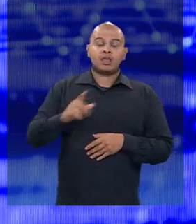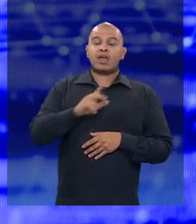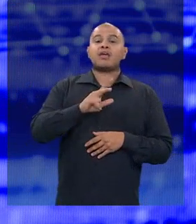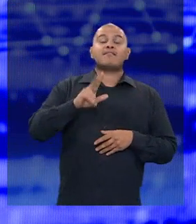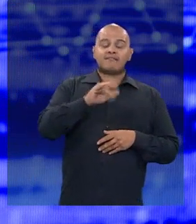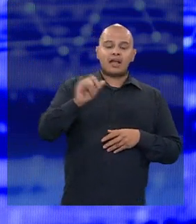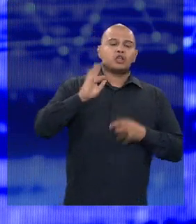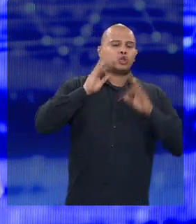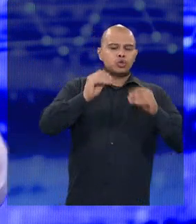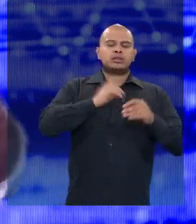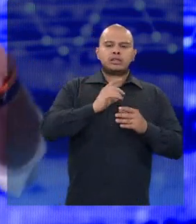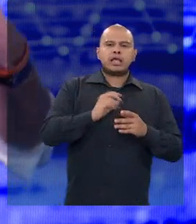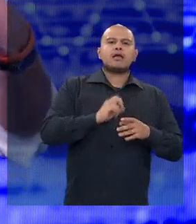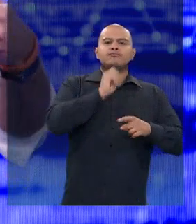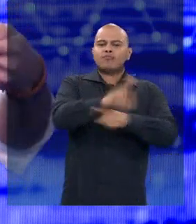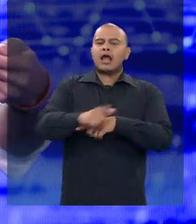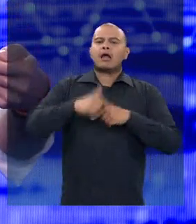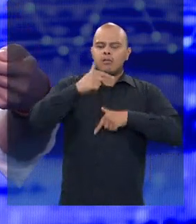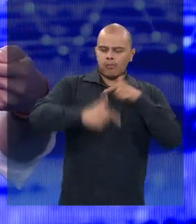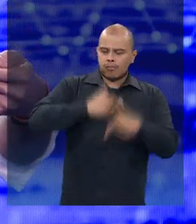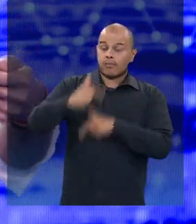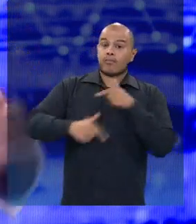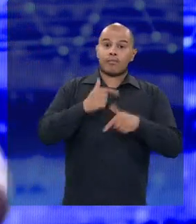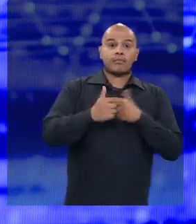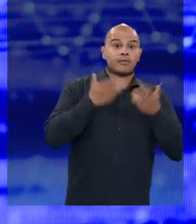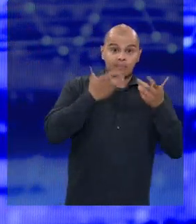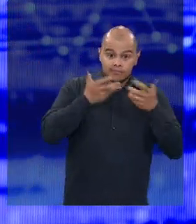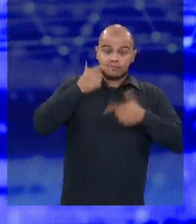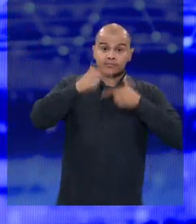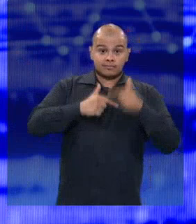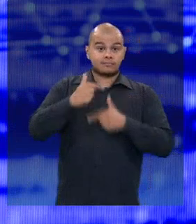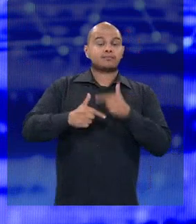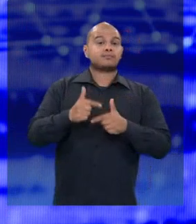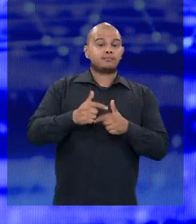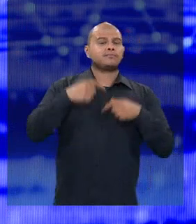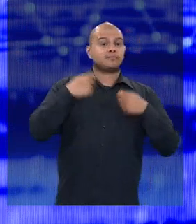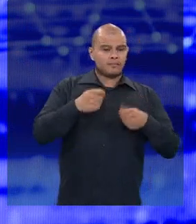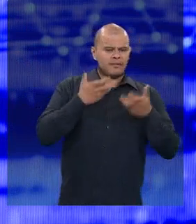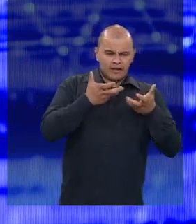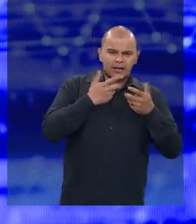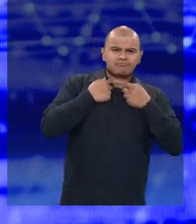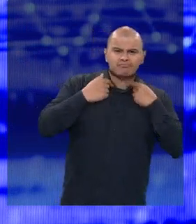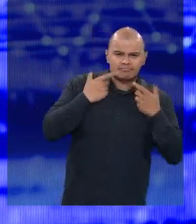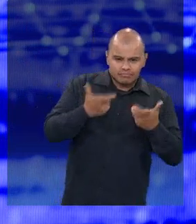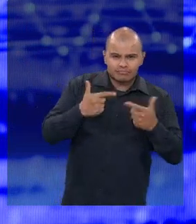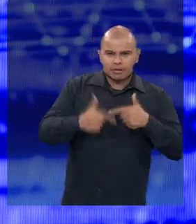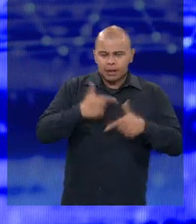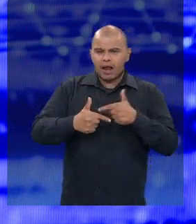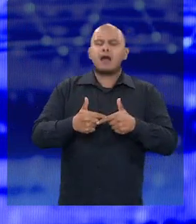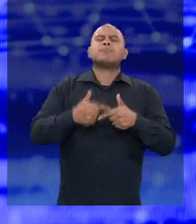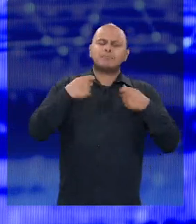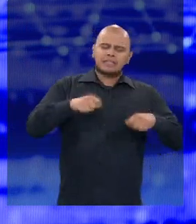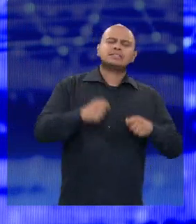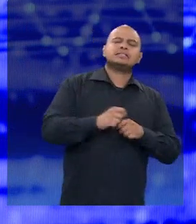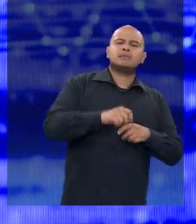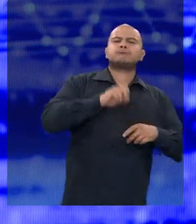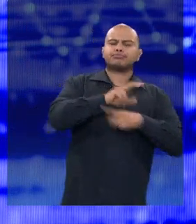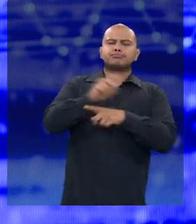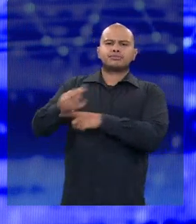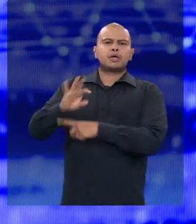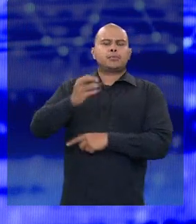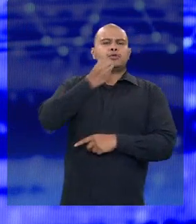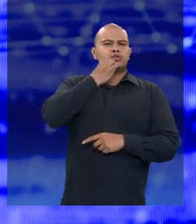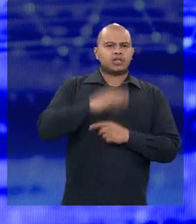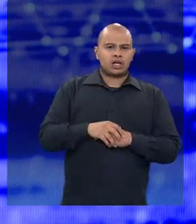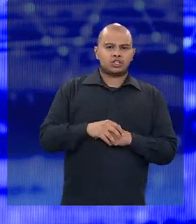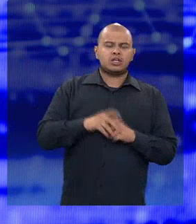emprego, porque para quem quiser trabalhar, a gente tem que dar condição. E aí fica a dica, se o partido do senhor, ou